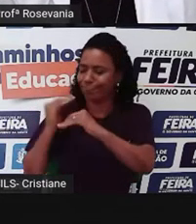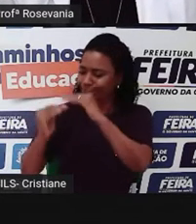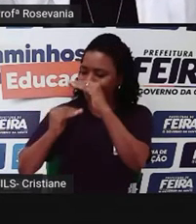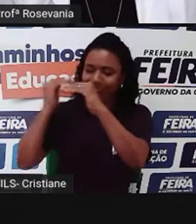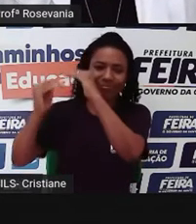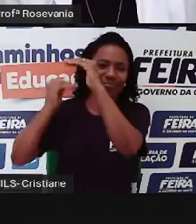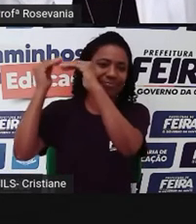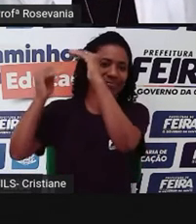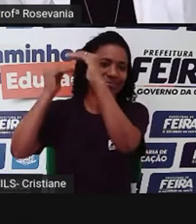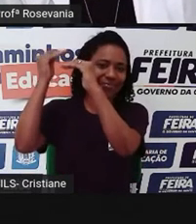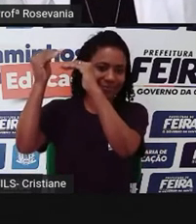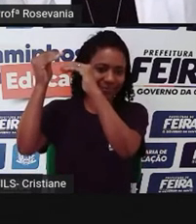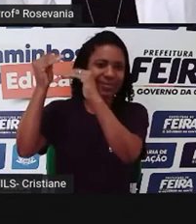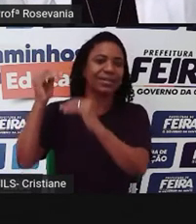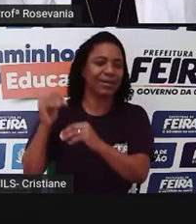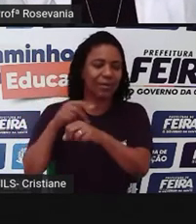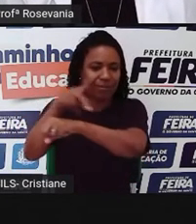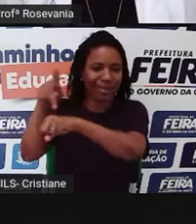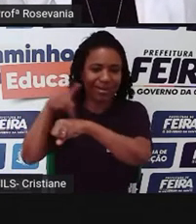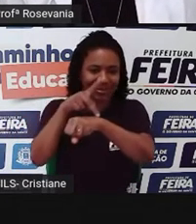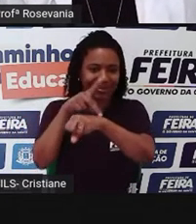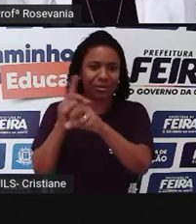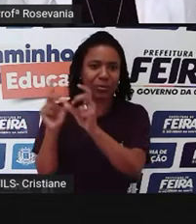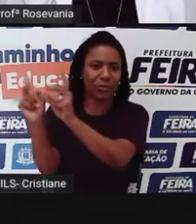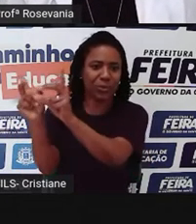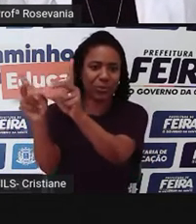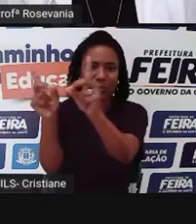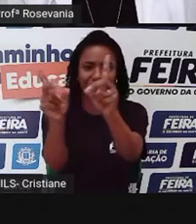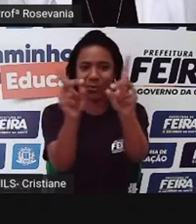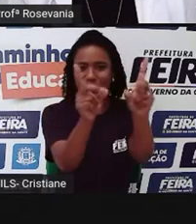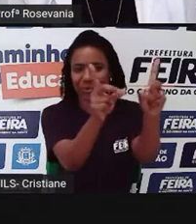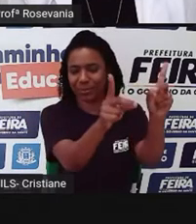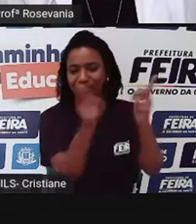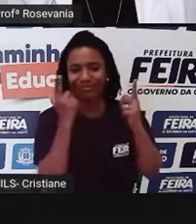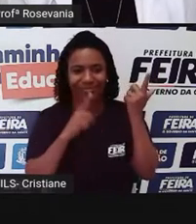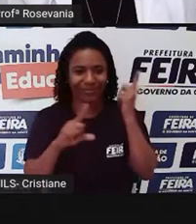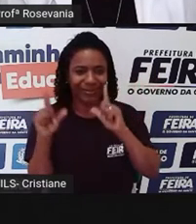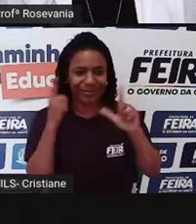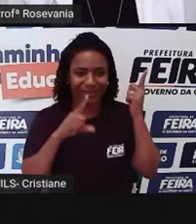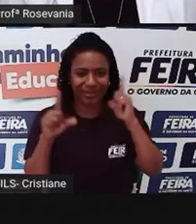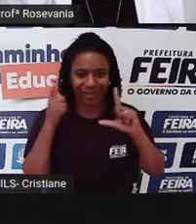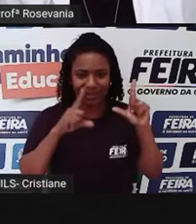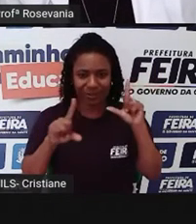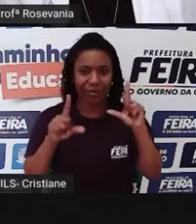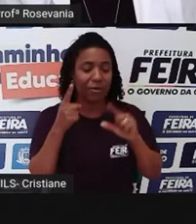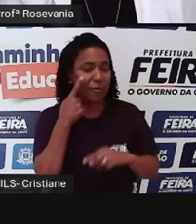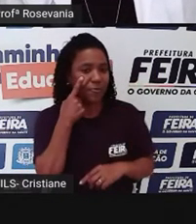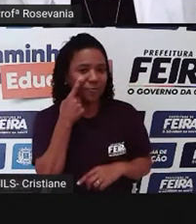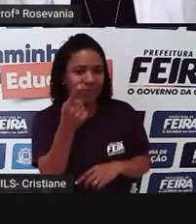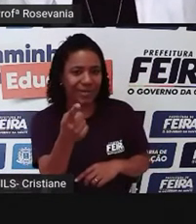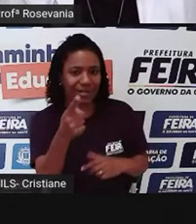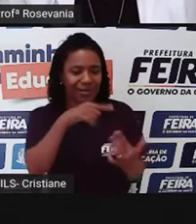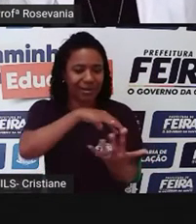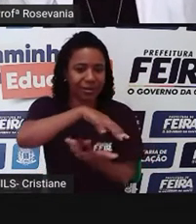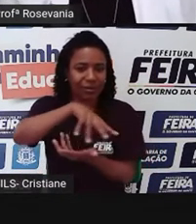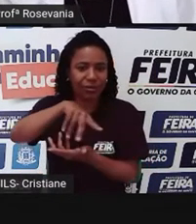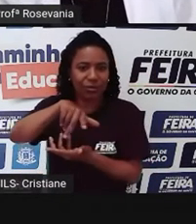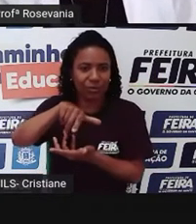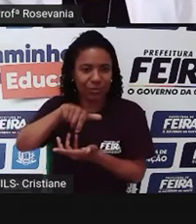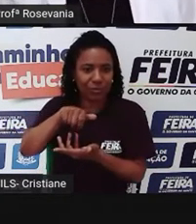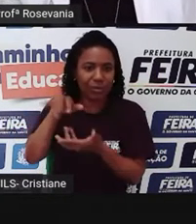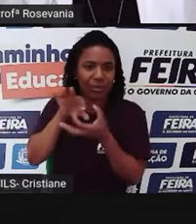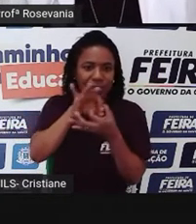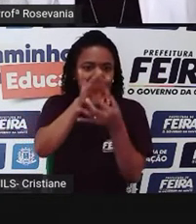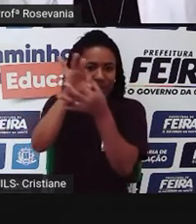mercado exterior. E ele ajuda, como vocês podem ver na própria imagem, são conexões de países com vários outros países ou de